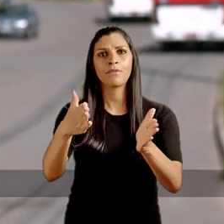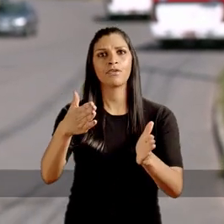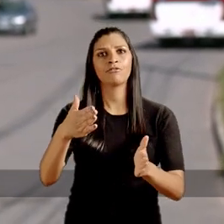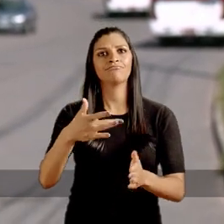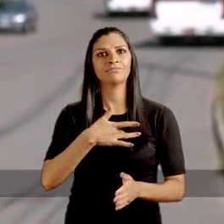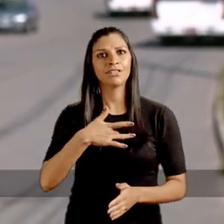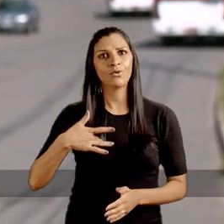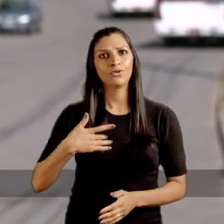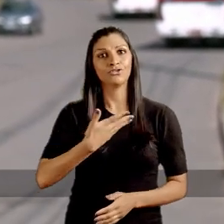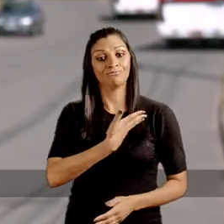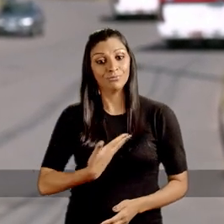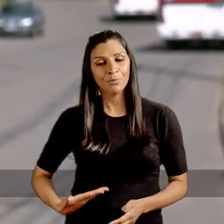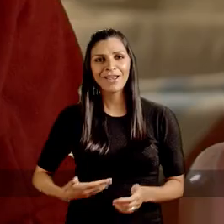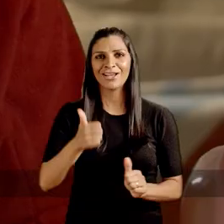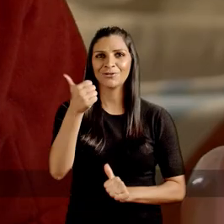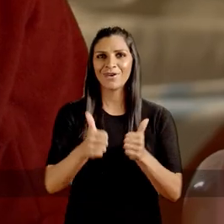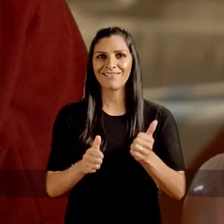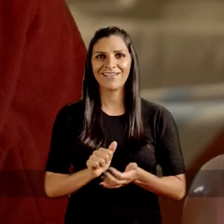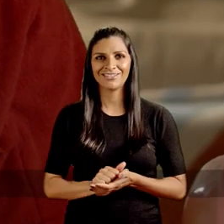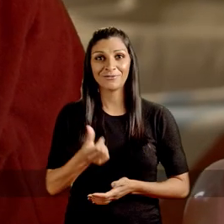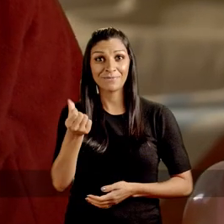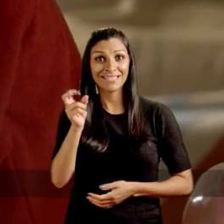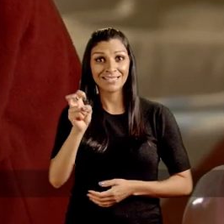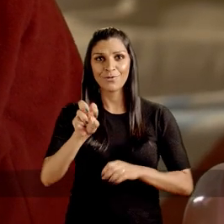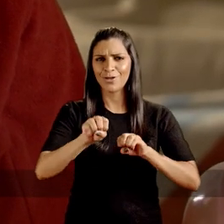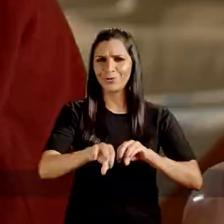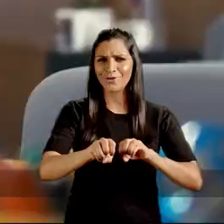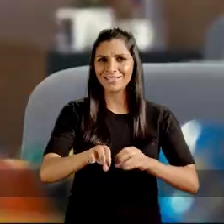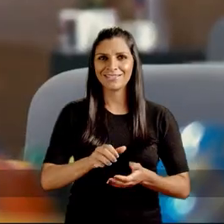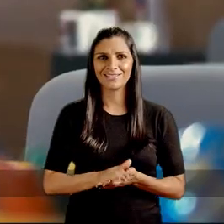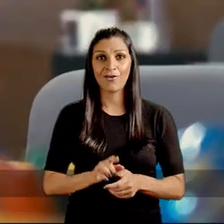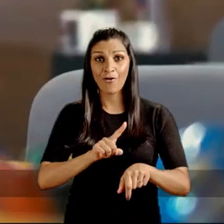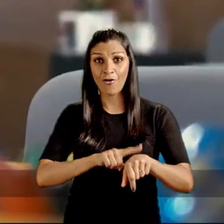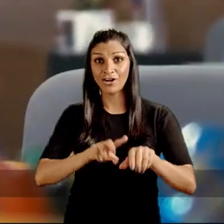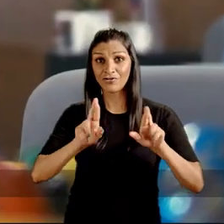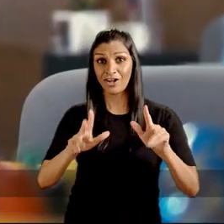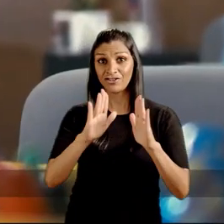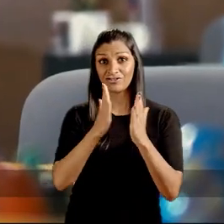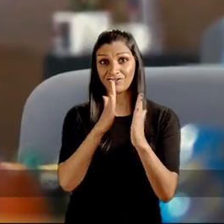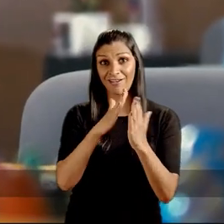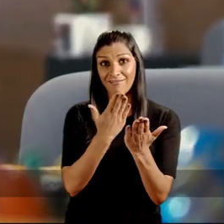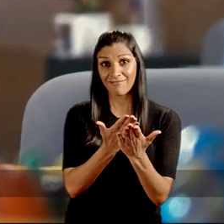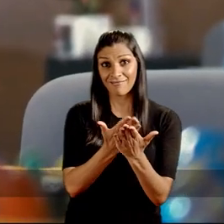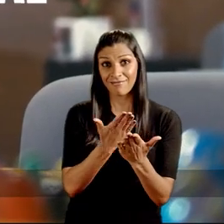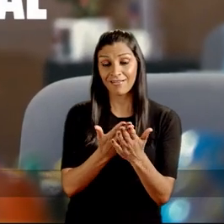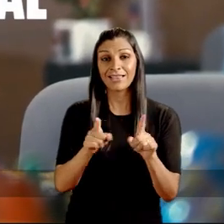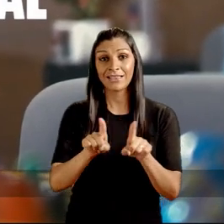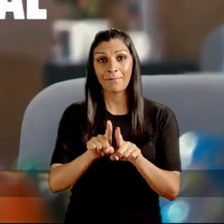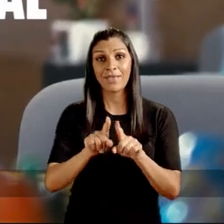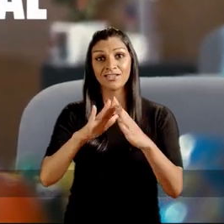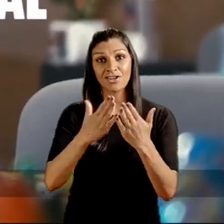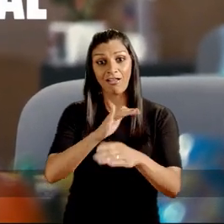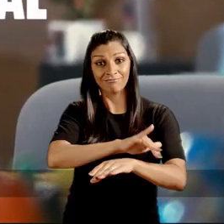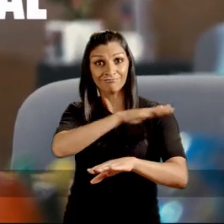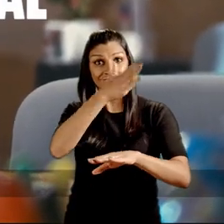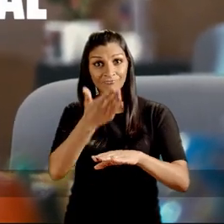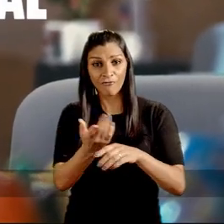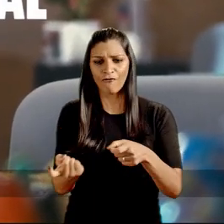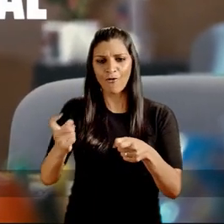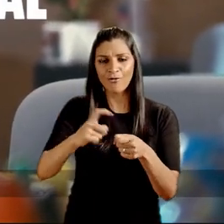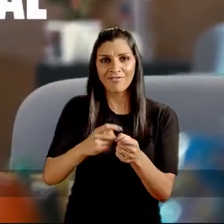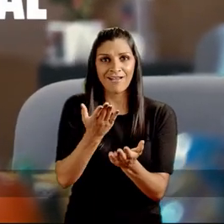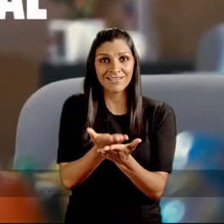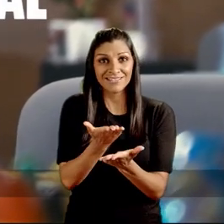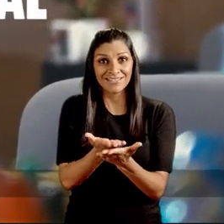saúde pública gratuita e de qualidade. 65 é educação. Com turnos inversos e mais escolas de tempo integral, vamos